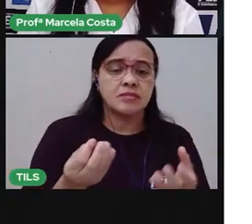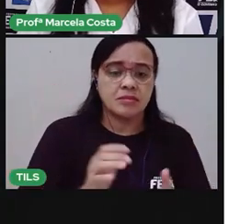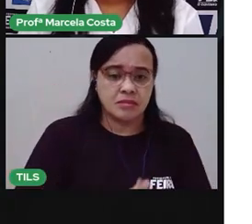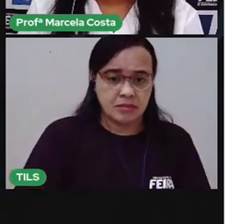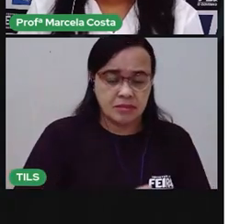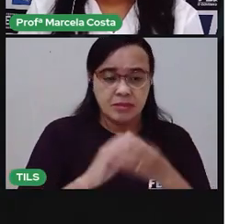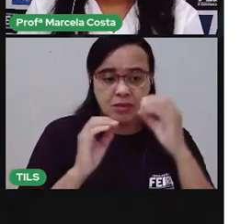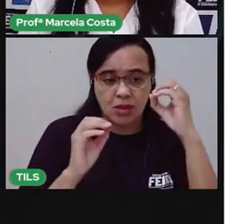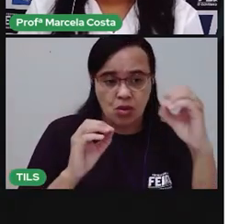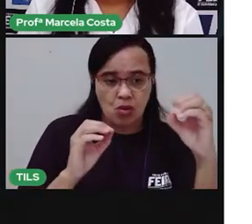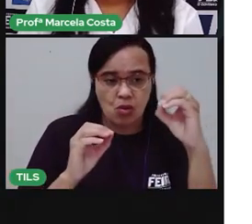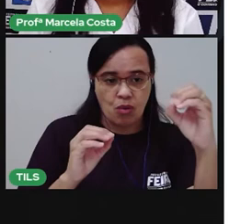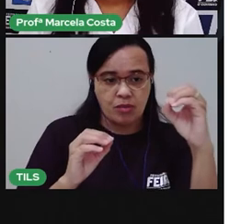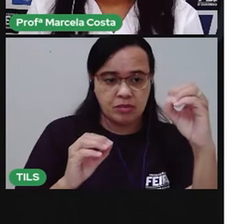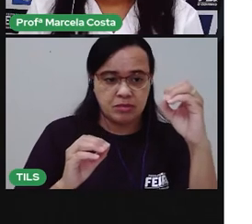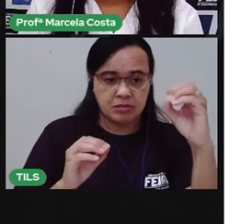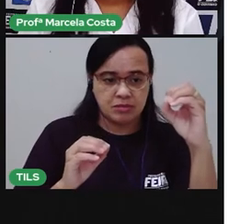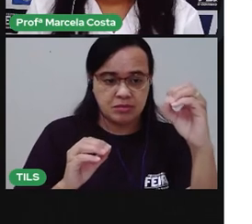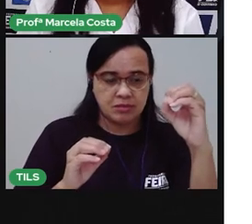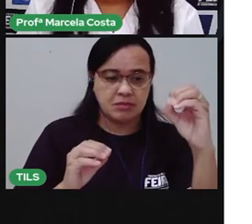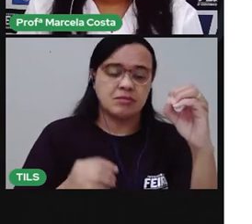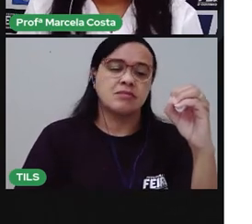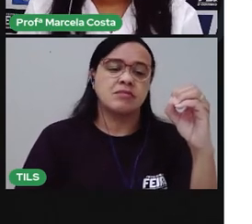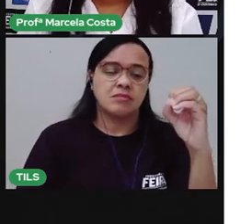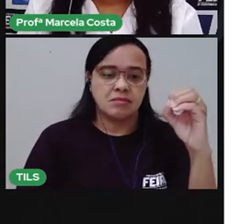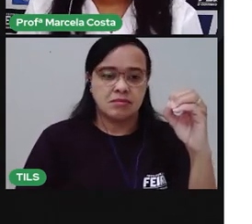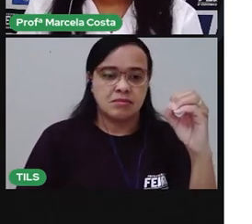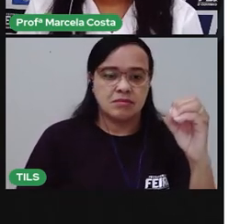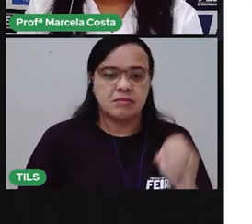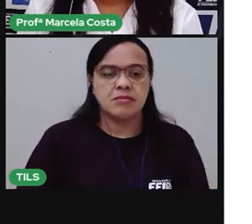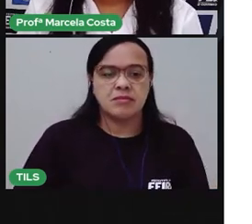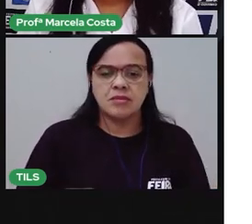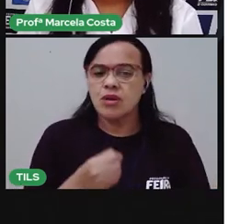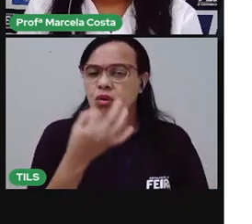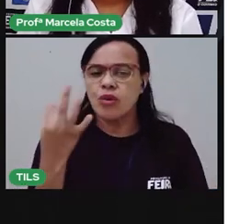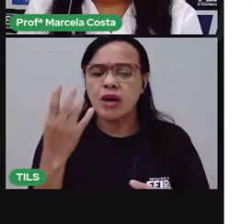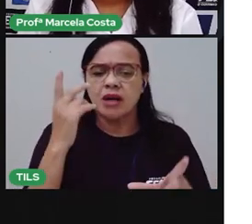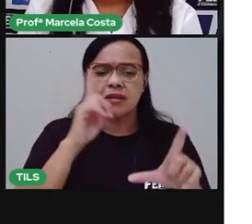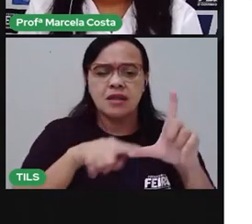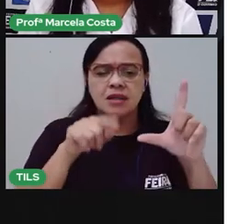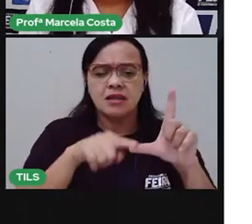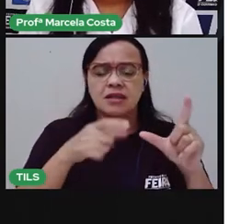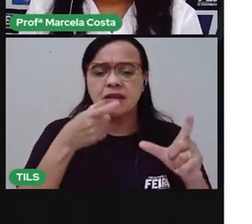Letra O Vamos contar quantas letras tem?